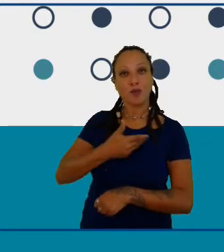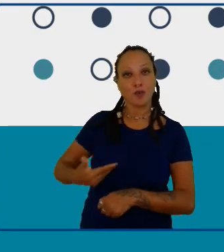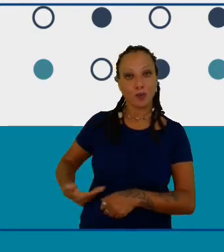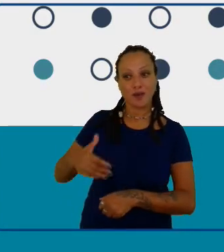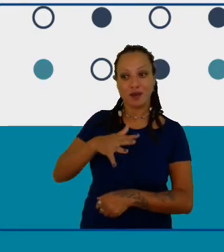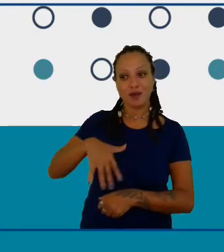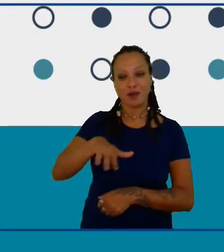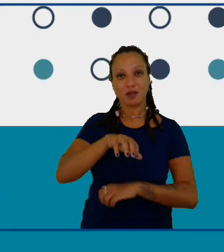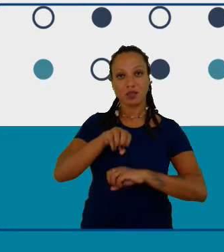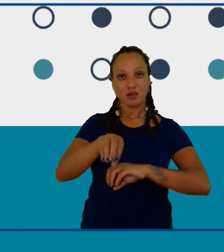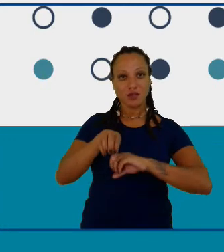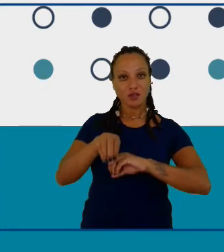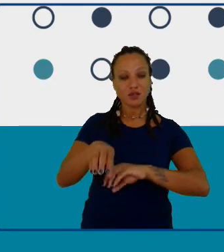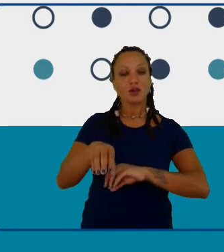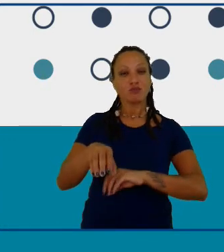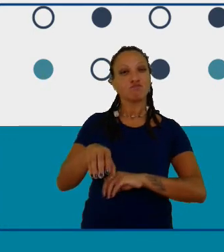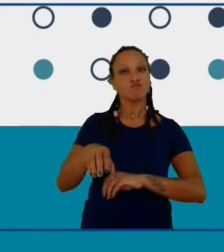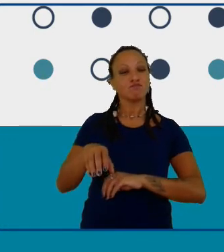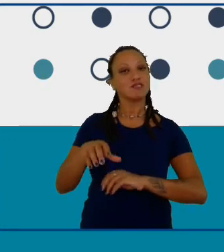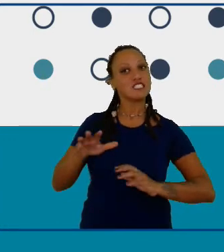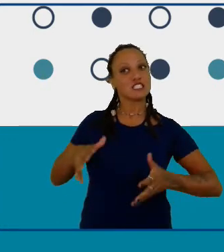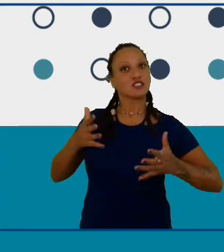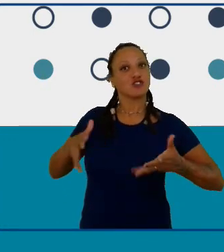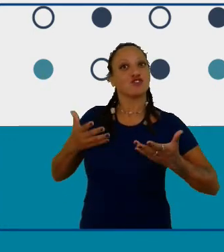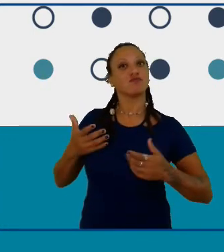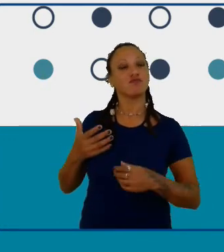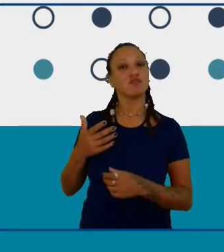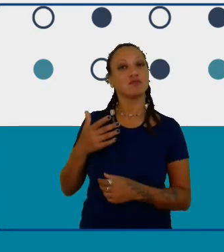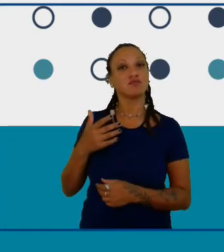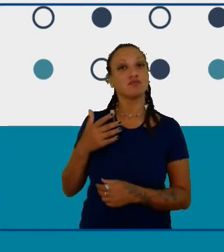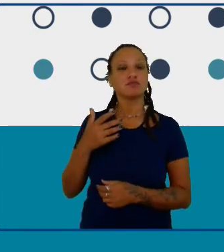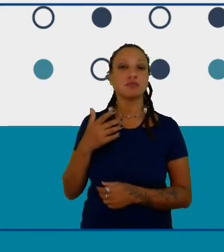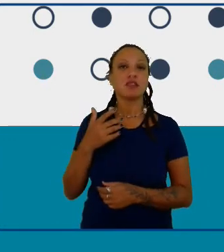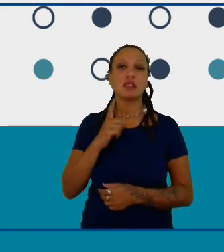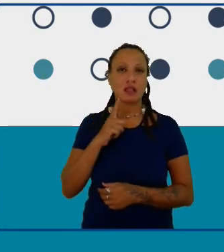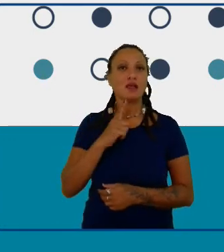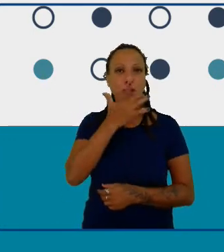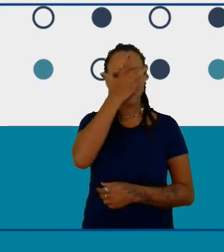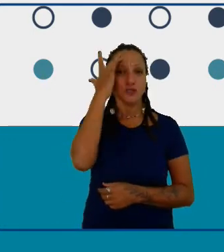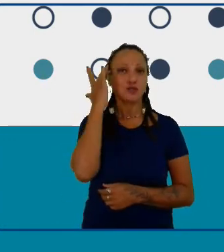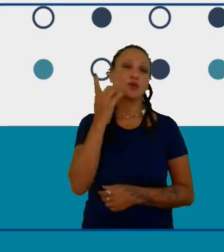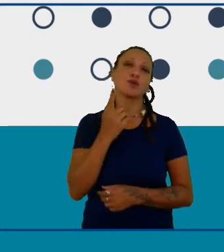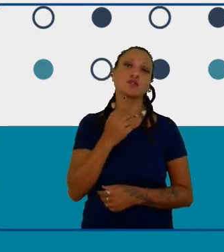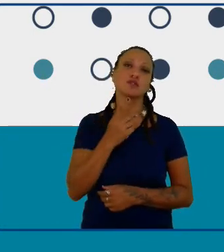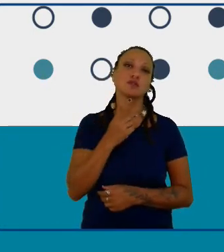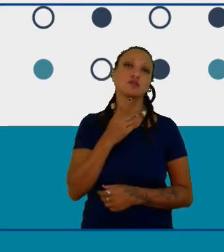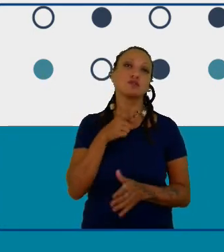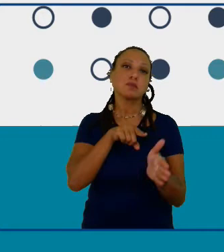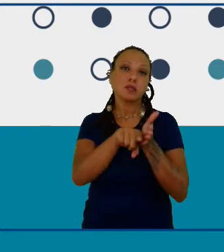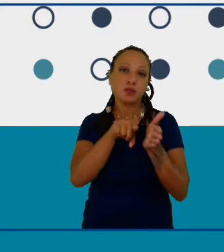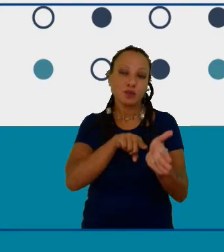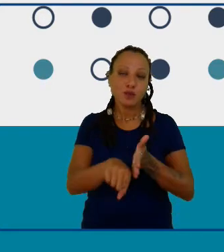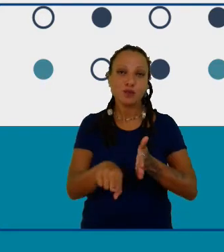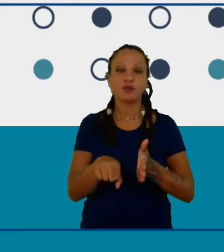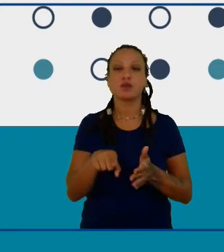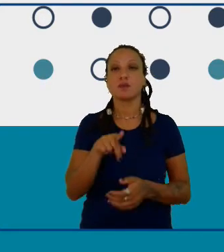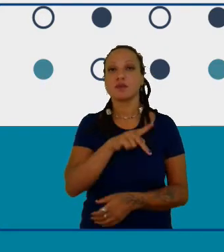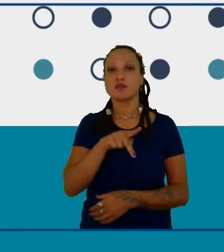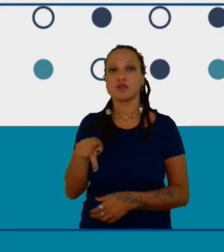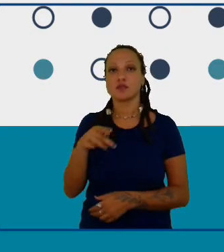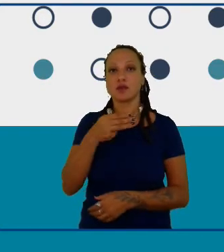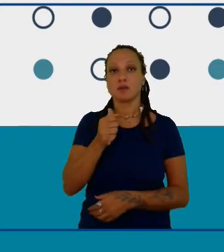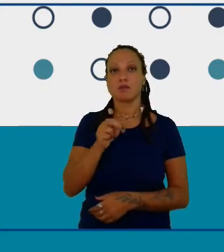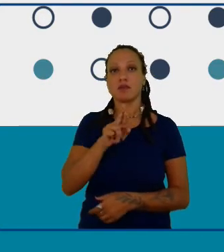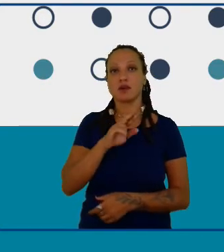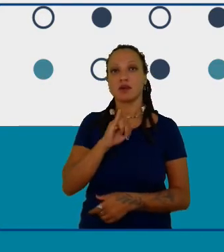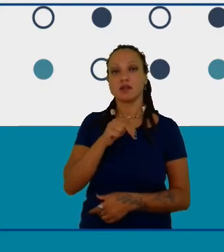inspirador e muito mobilizador nós já temos pessoas no chat se manifestando a professora Marinilda Lima de